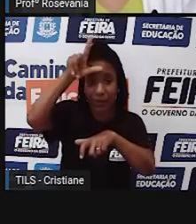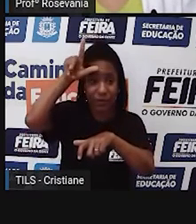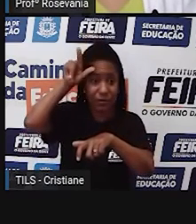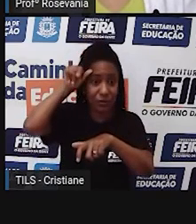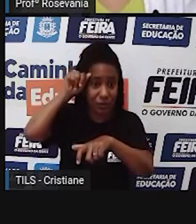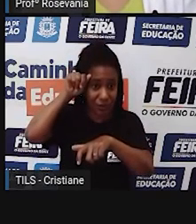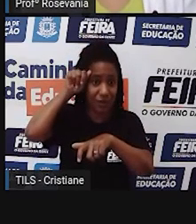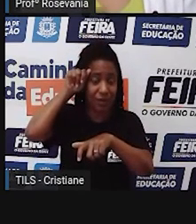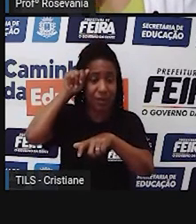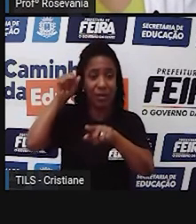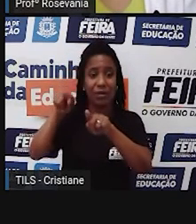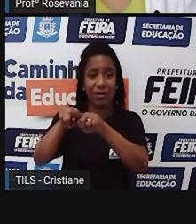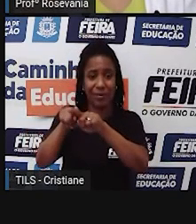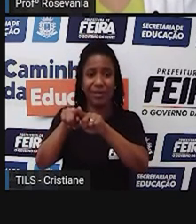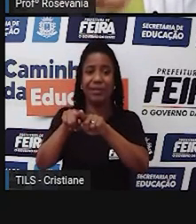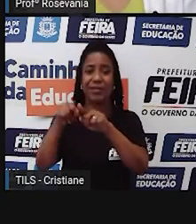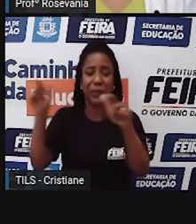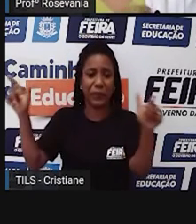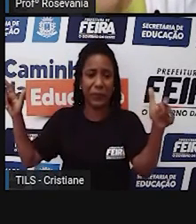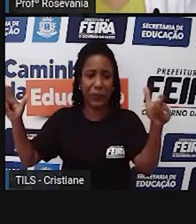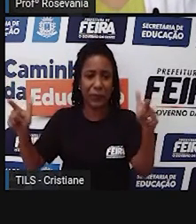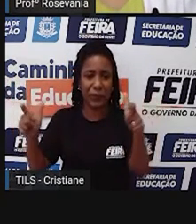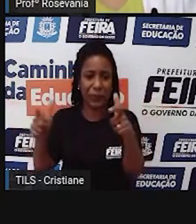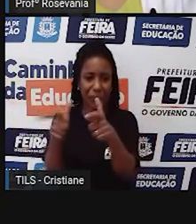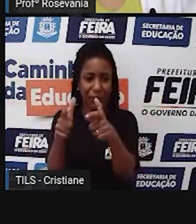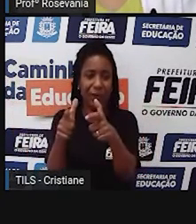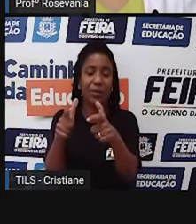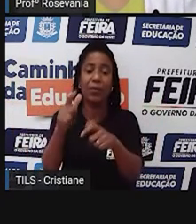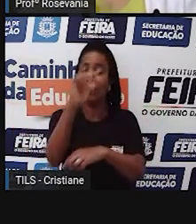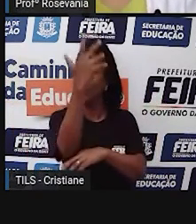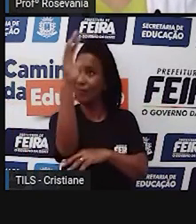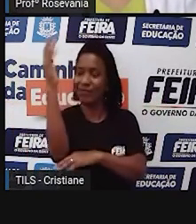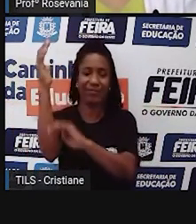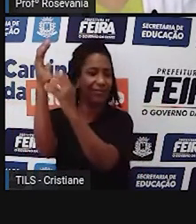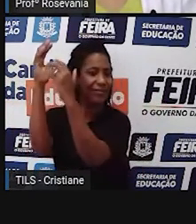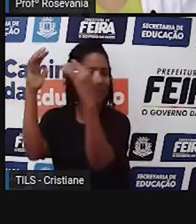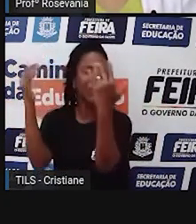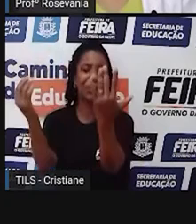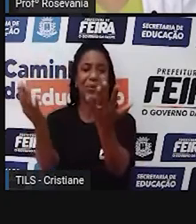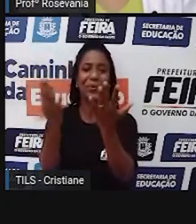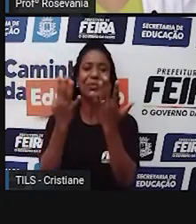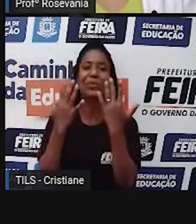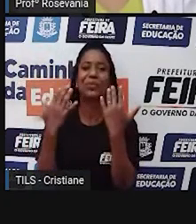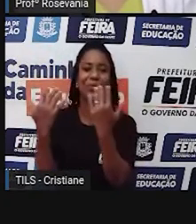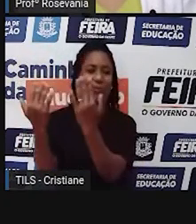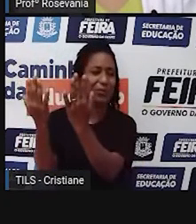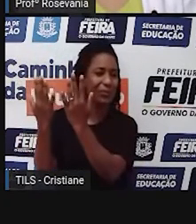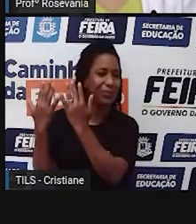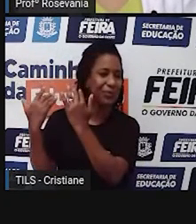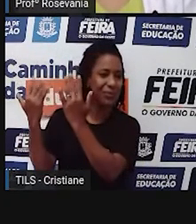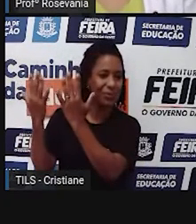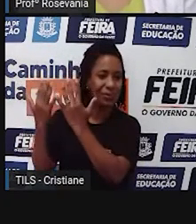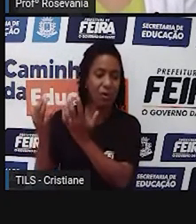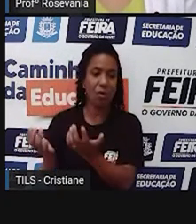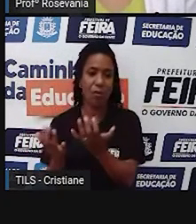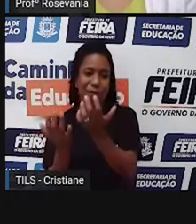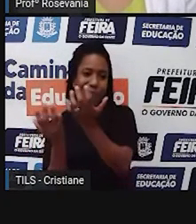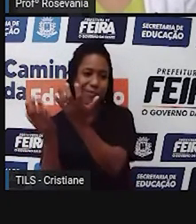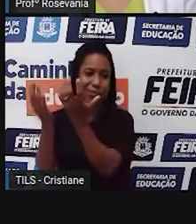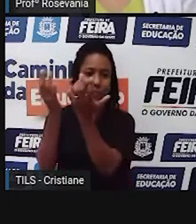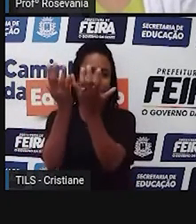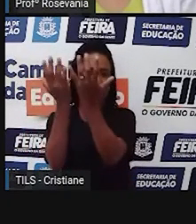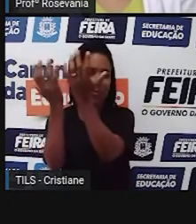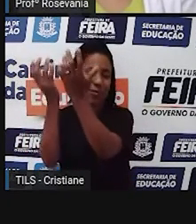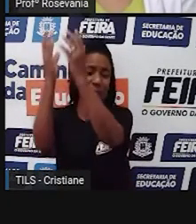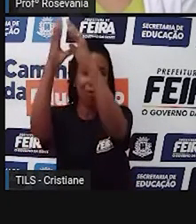rios voadores que são o processo de evaporação que formam as nuvens e que depois vão chover nos leitos dos rios. Olha o